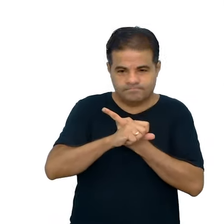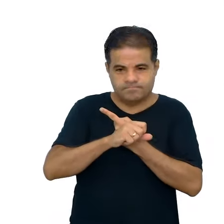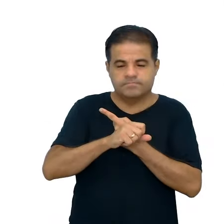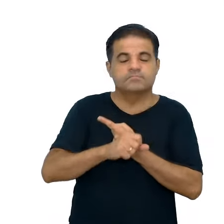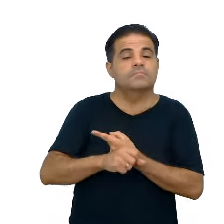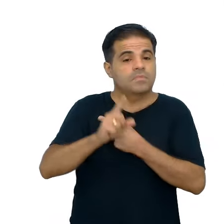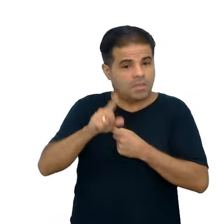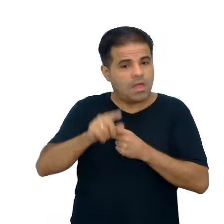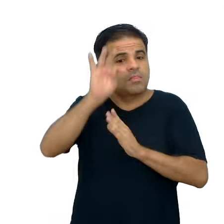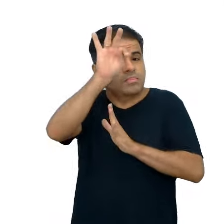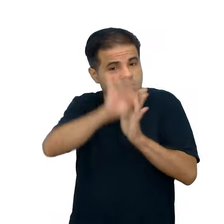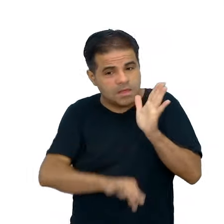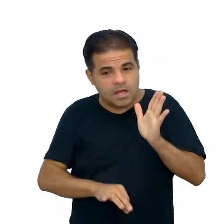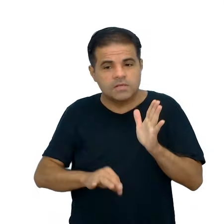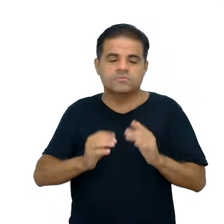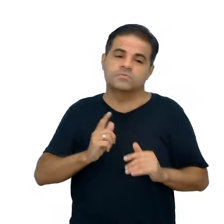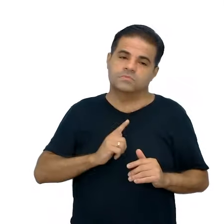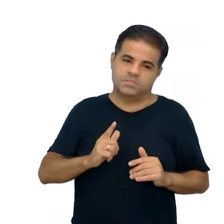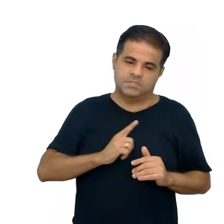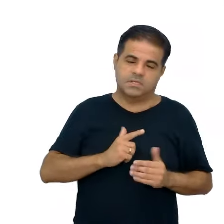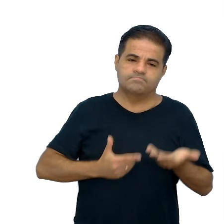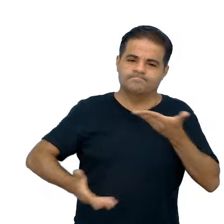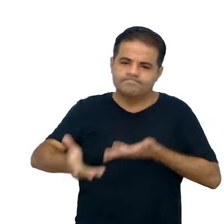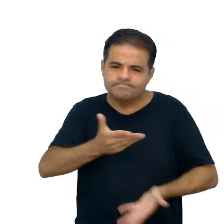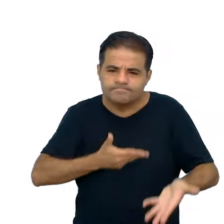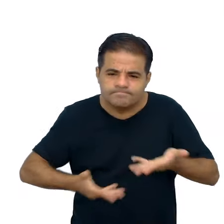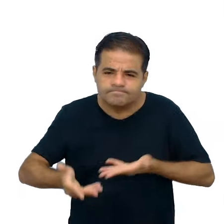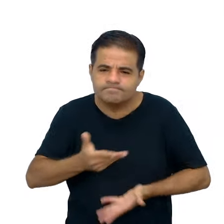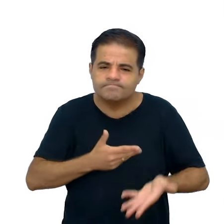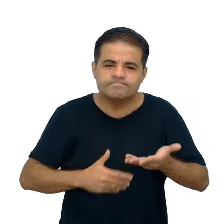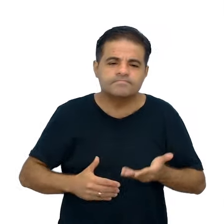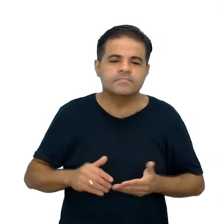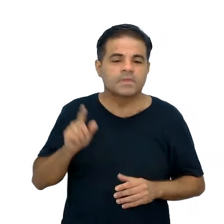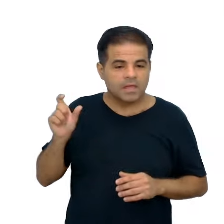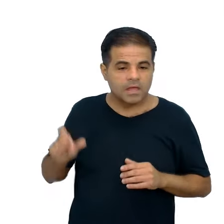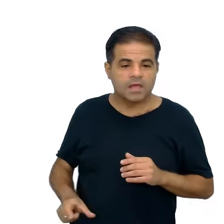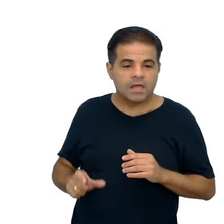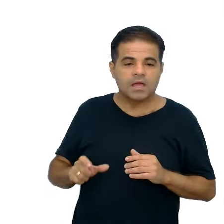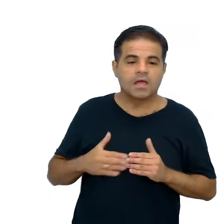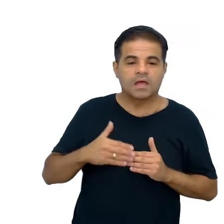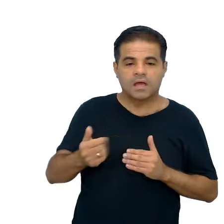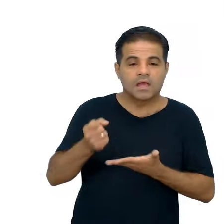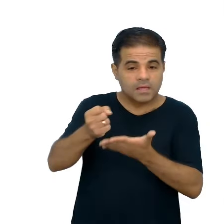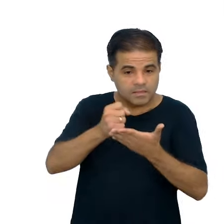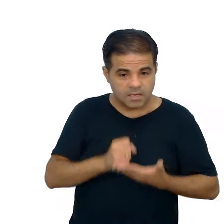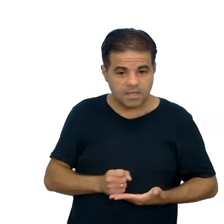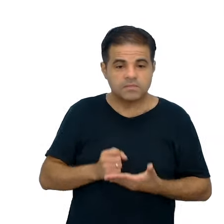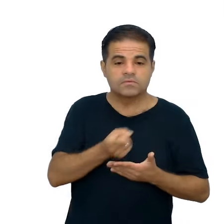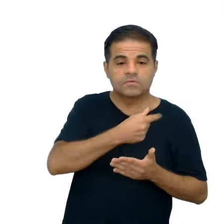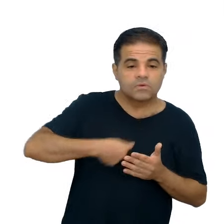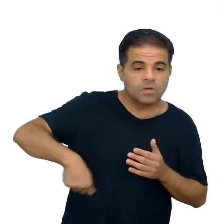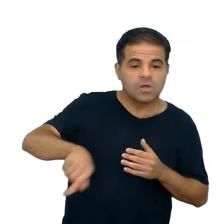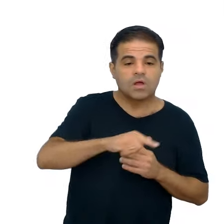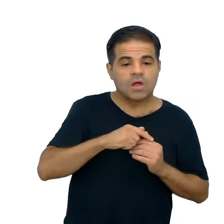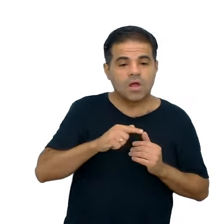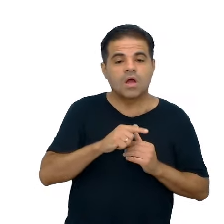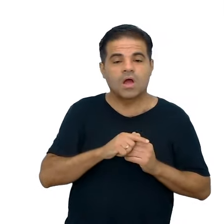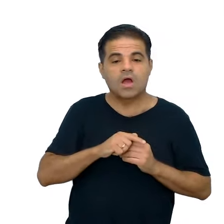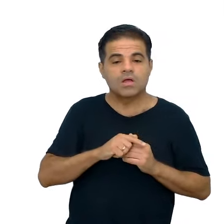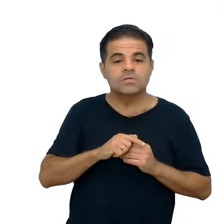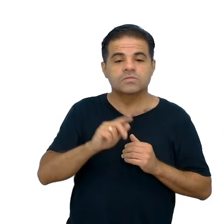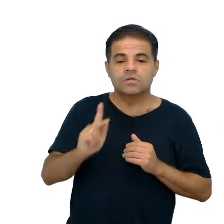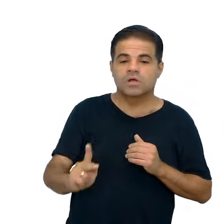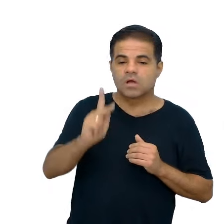texto é um texto quando há uma interação, em Guidori Koch é que traz aí para a gente essa ideia, né,